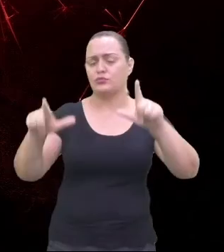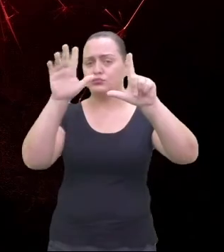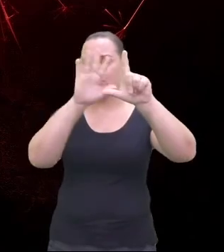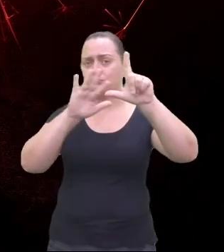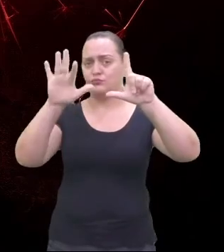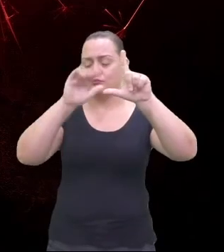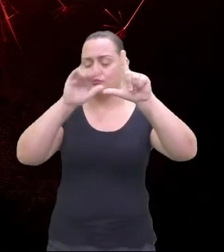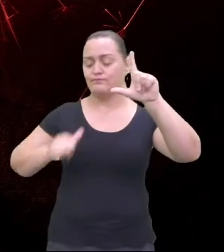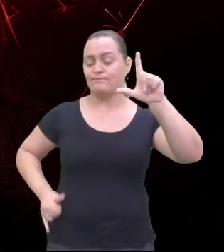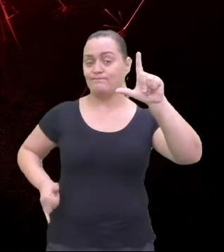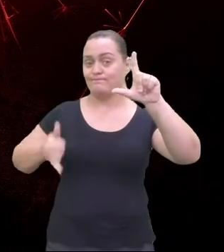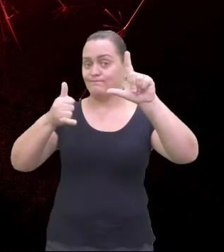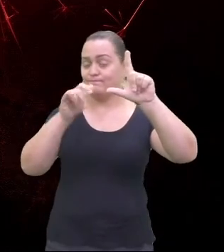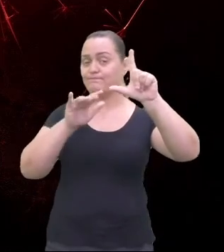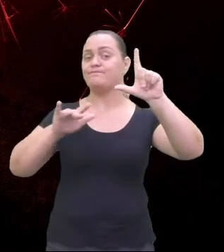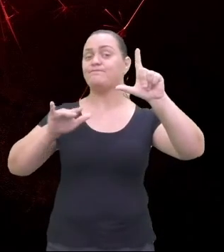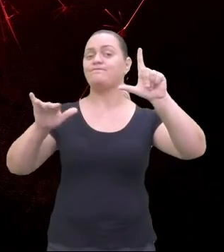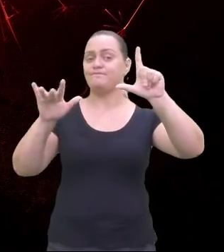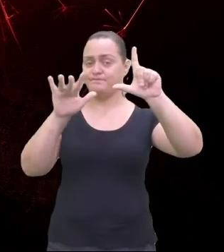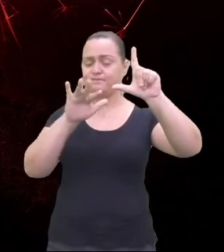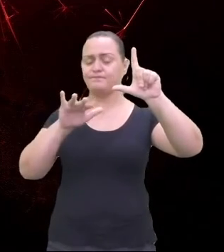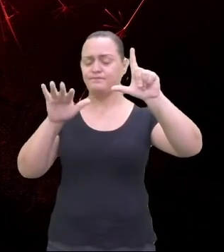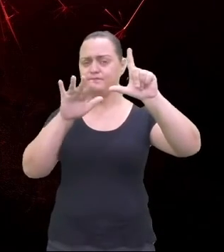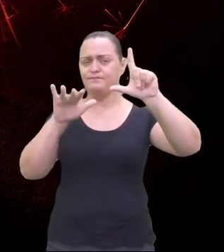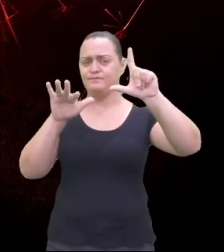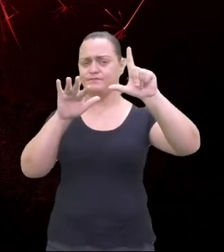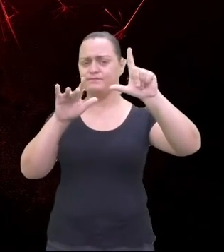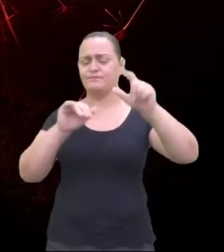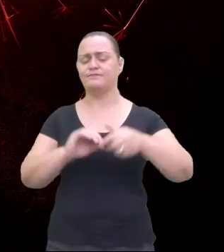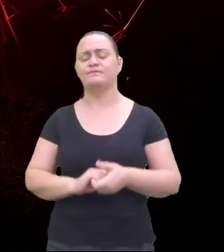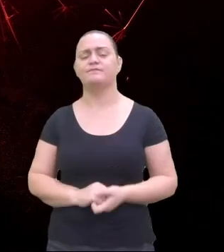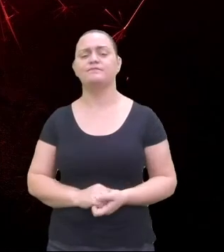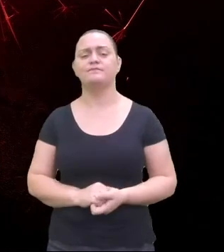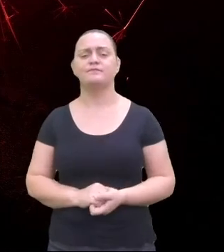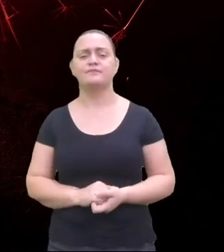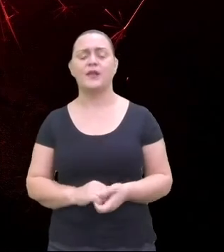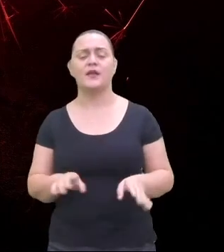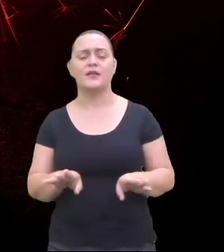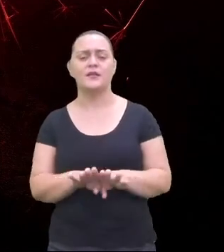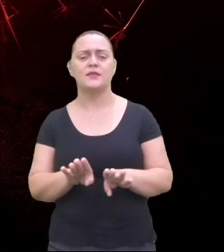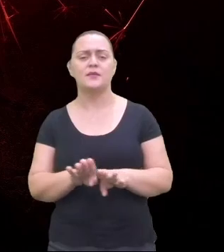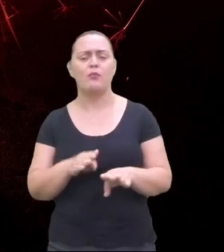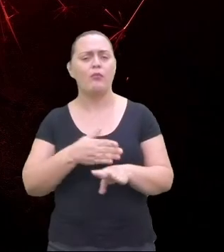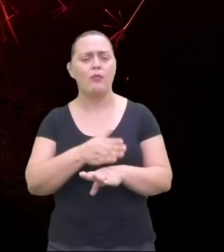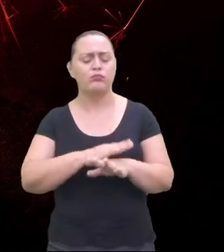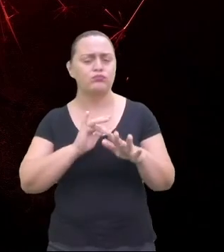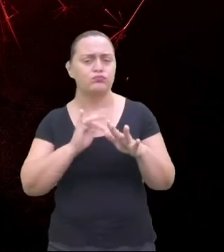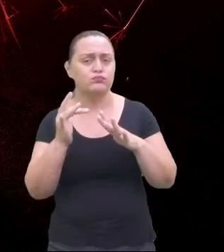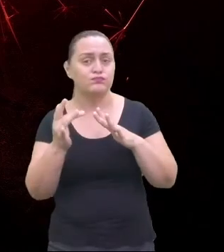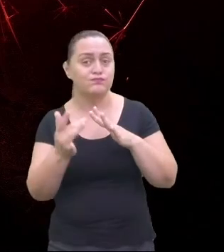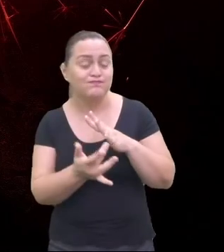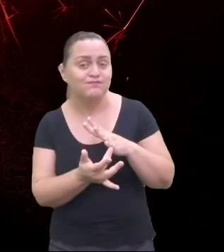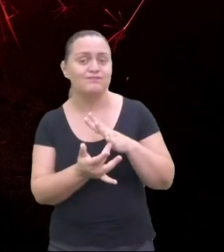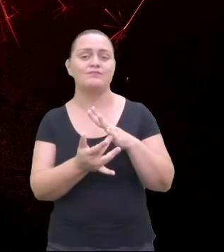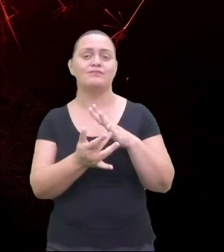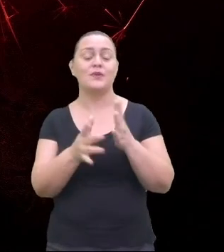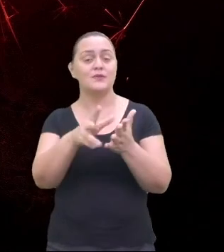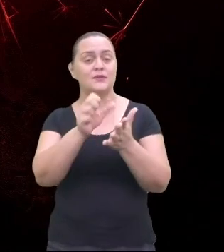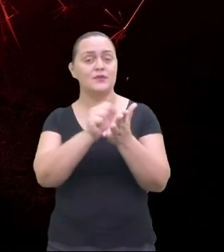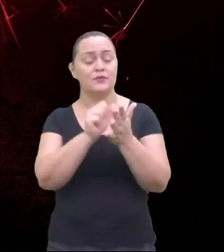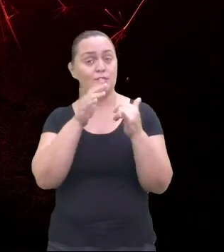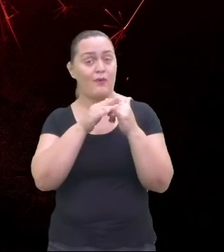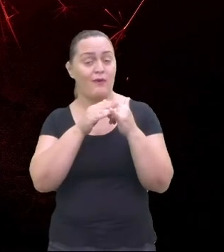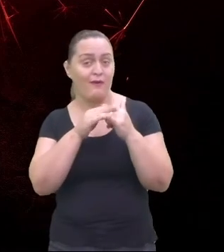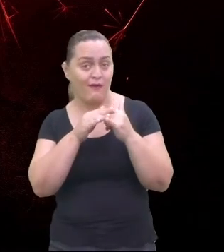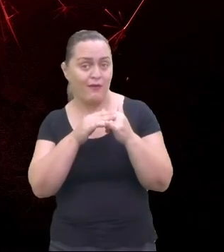seu celular para a imagem do QR Code que aparece aqui no canto da sua tela. Acesse nossas redes sociais, se inscreva no nosso canal do